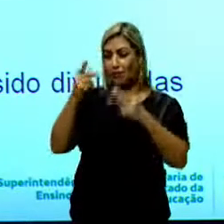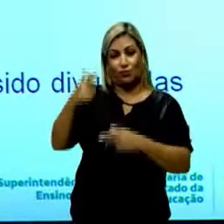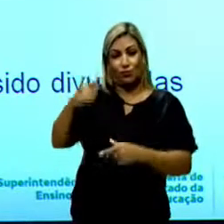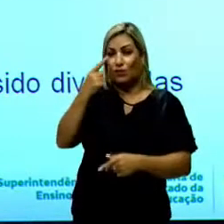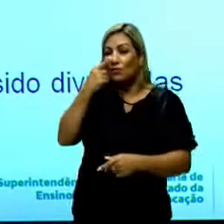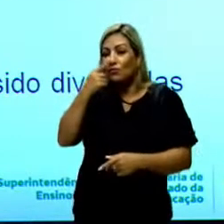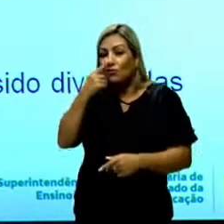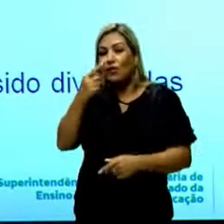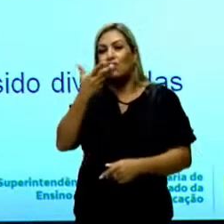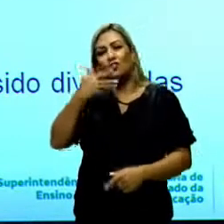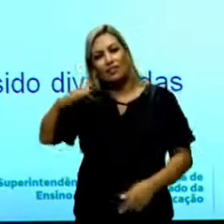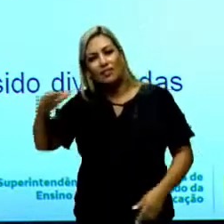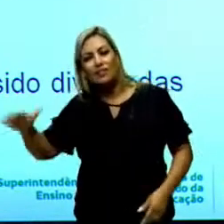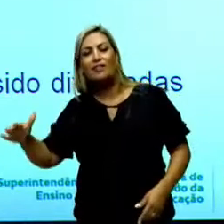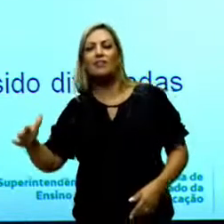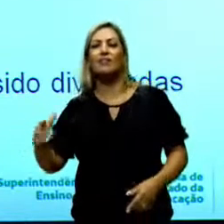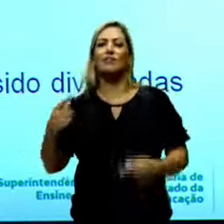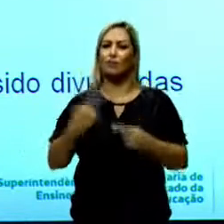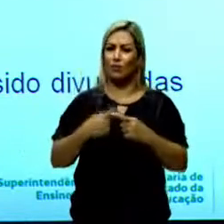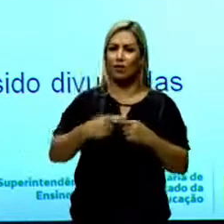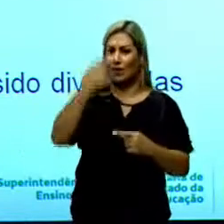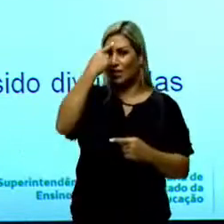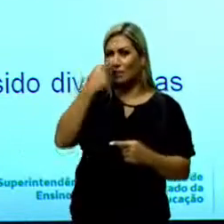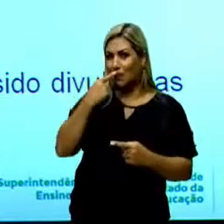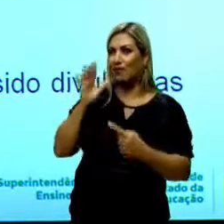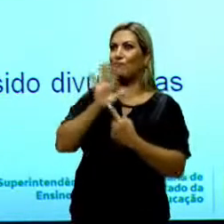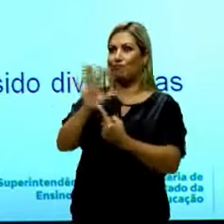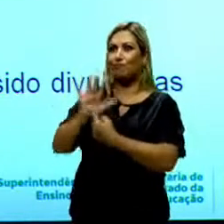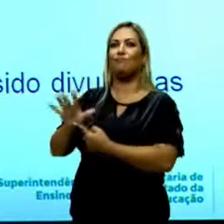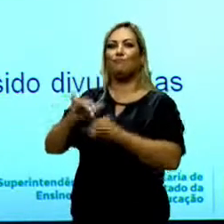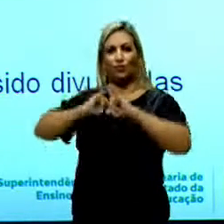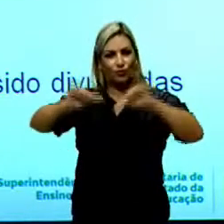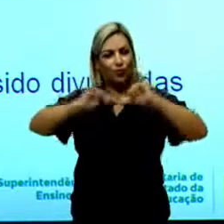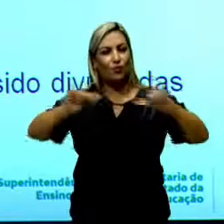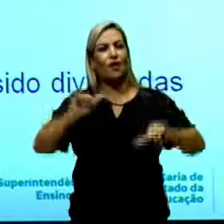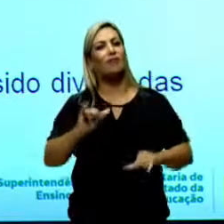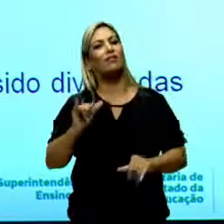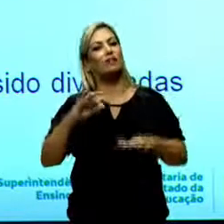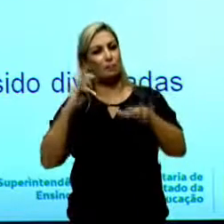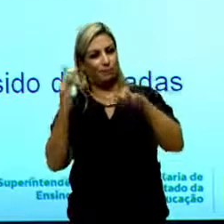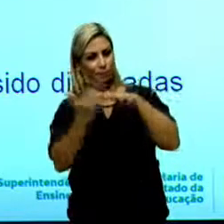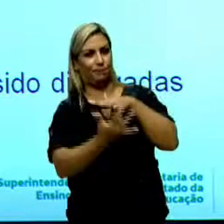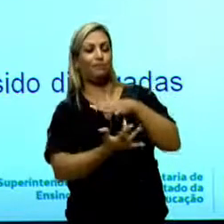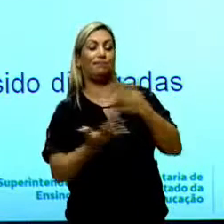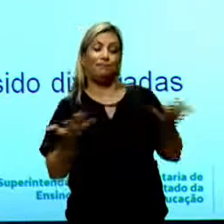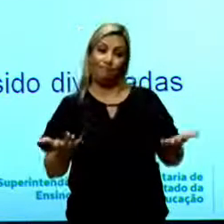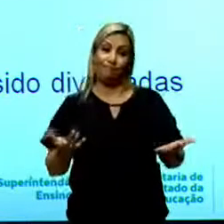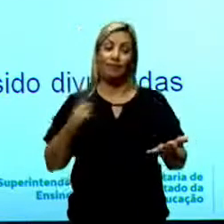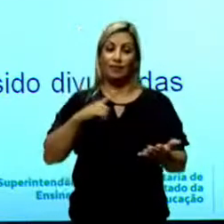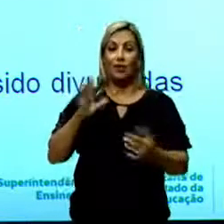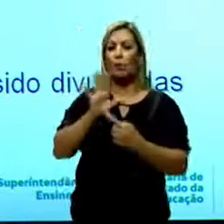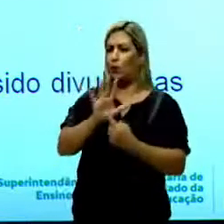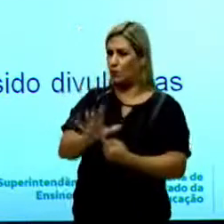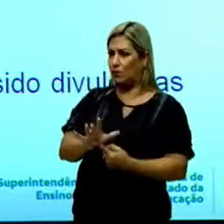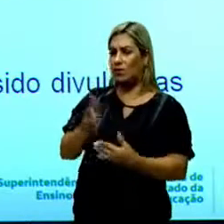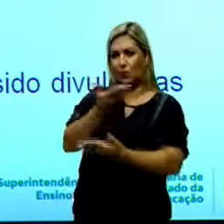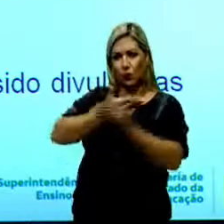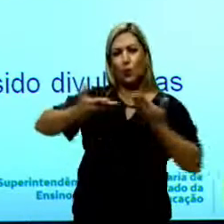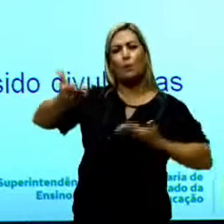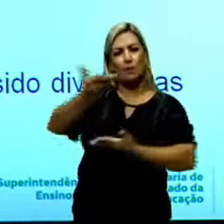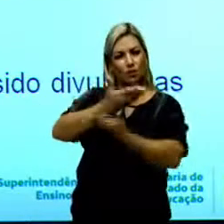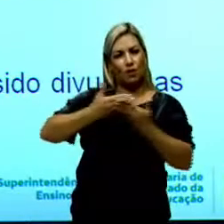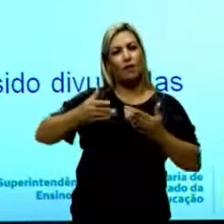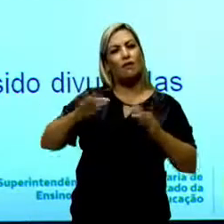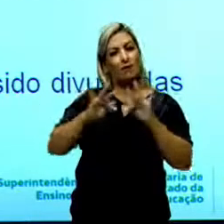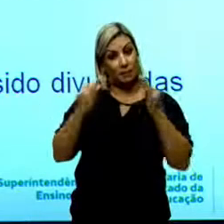intimidade das crianças cujas imagens têm sido divulgadas nas redes sociais. Estamos falando sobre o compartilhamento